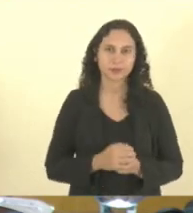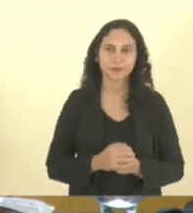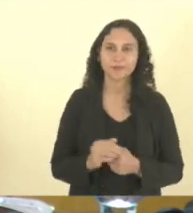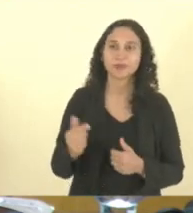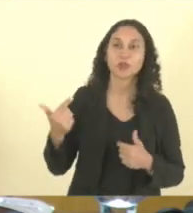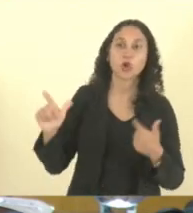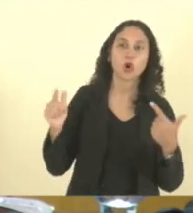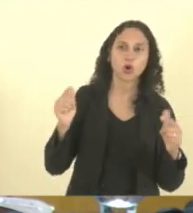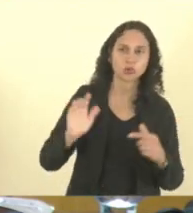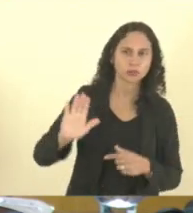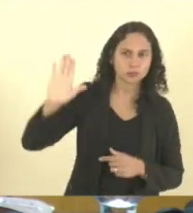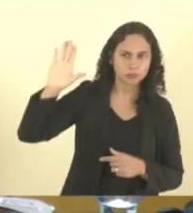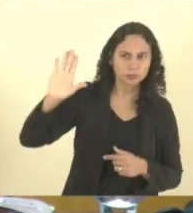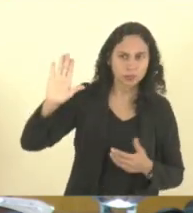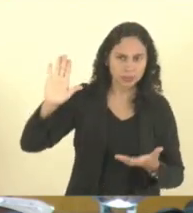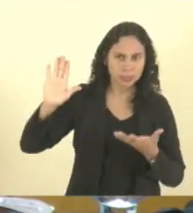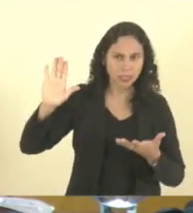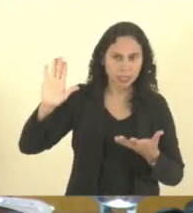oportunidade do tempo?